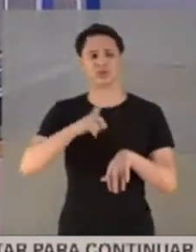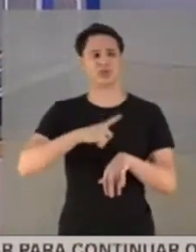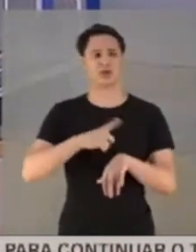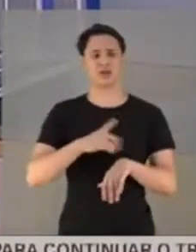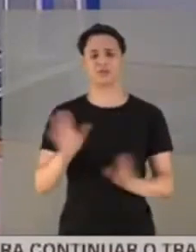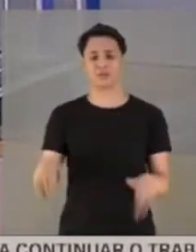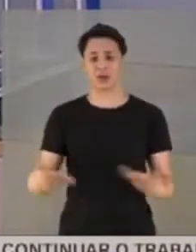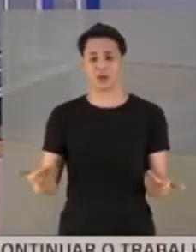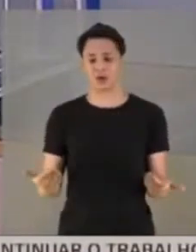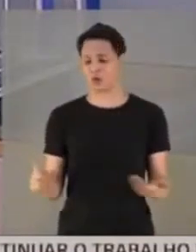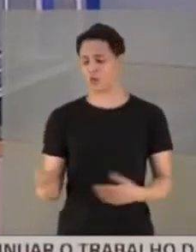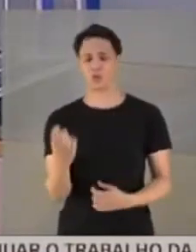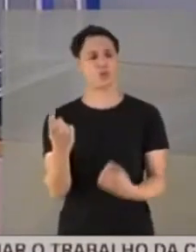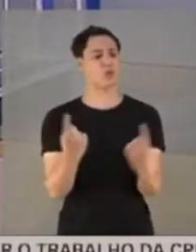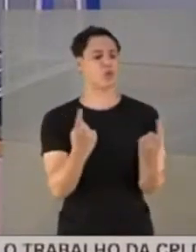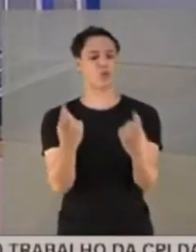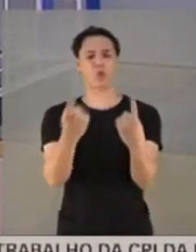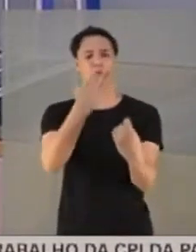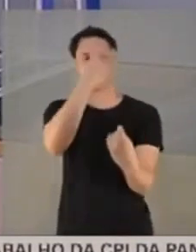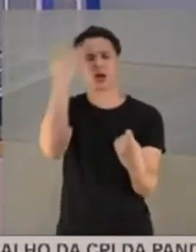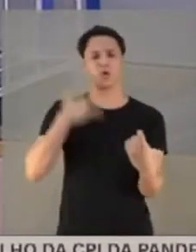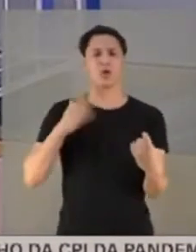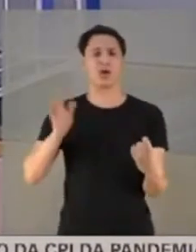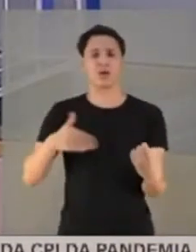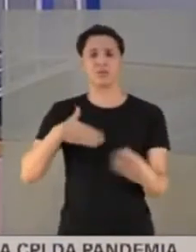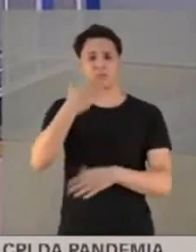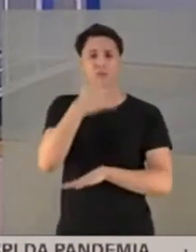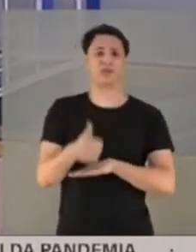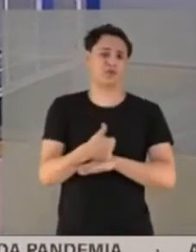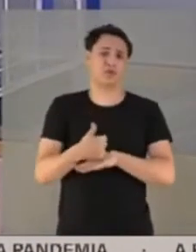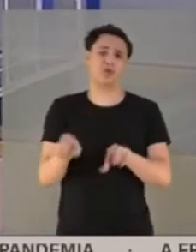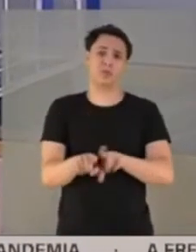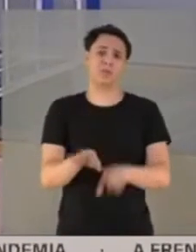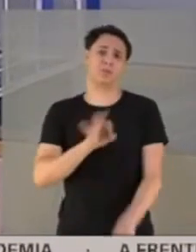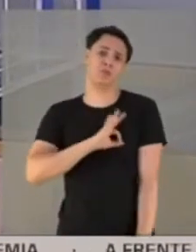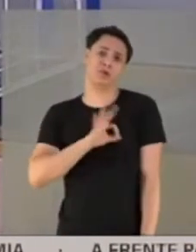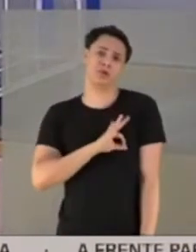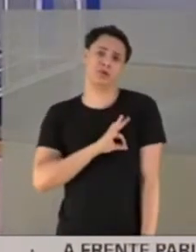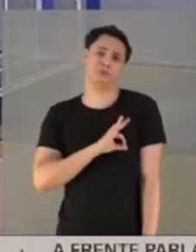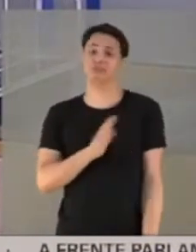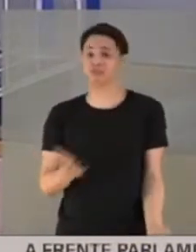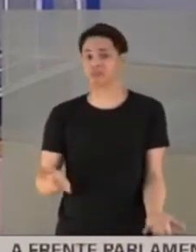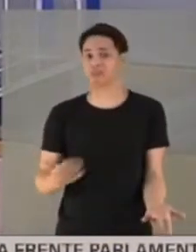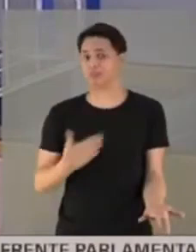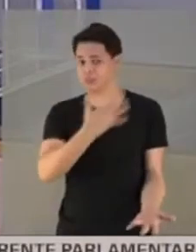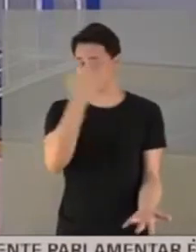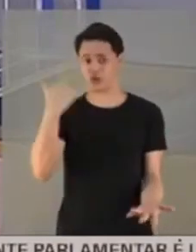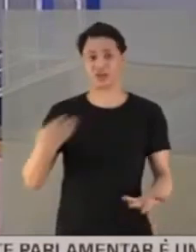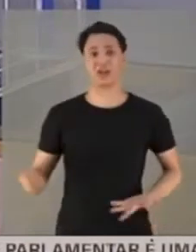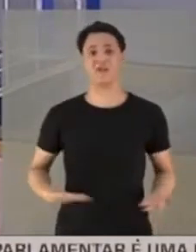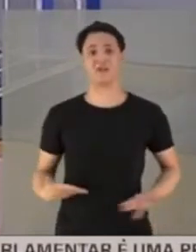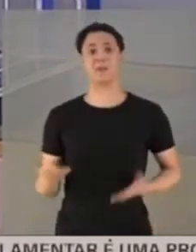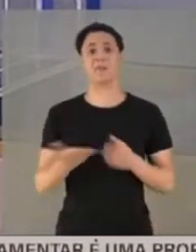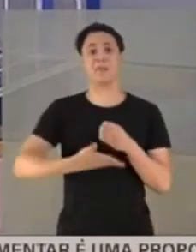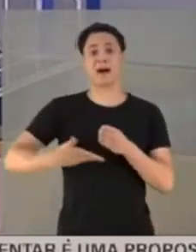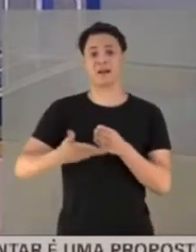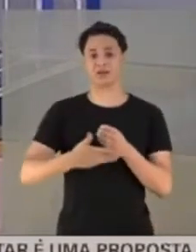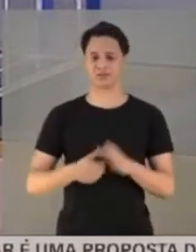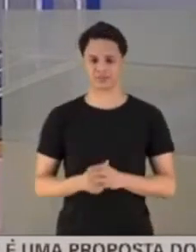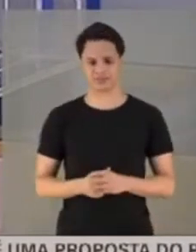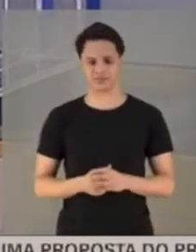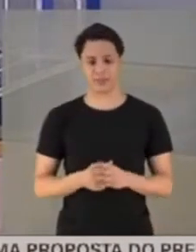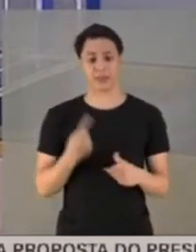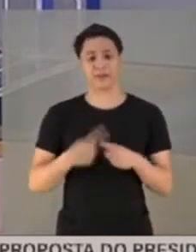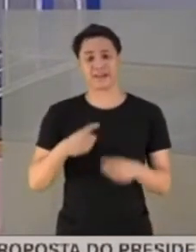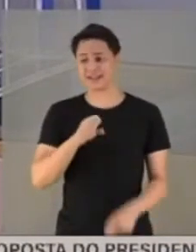As únicas pessoas que andavam em Manaus eram os profissionais de saúde e a polícia e os serviços essenciais. Porque se